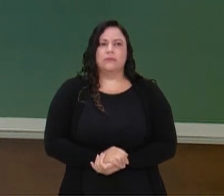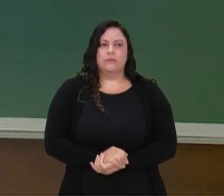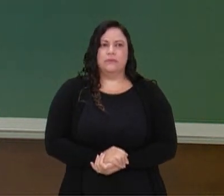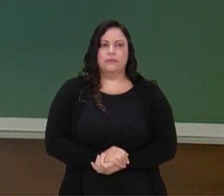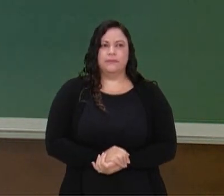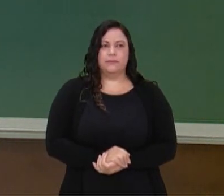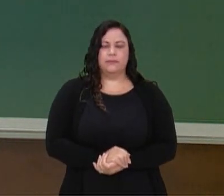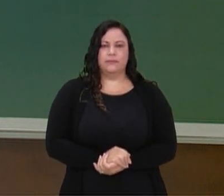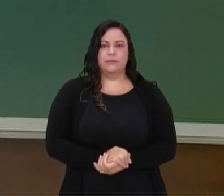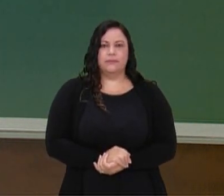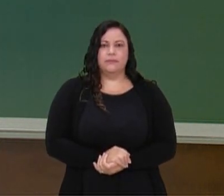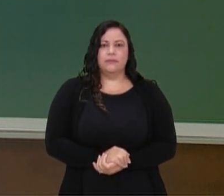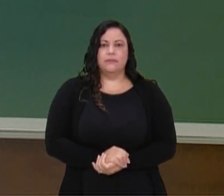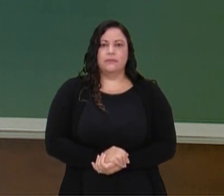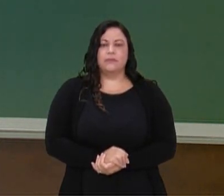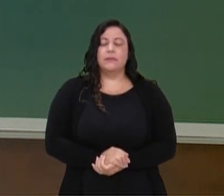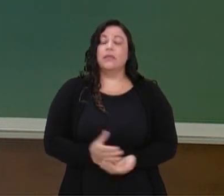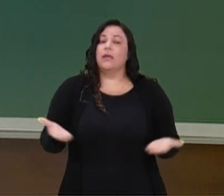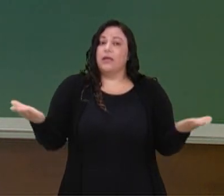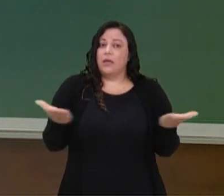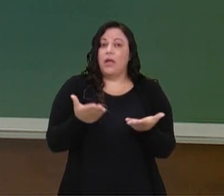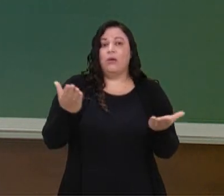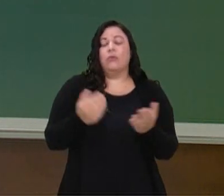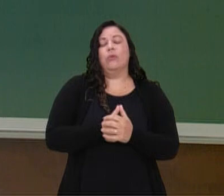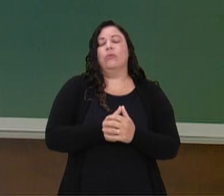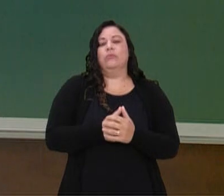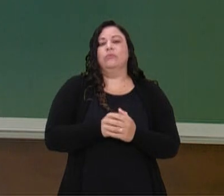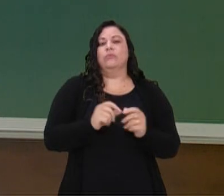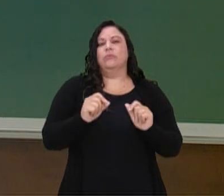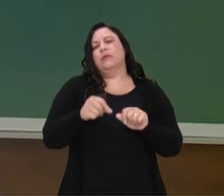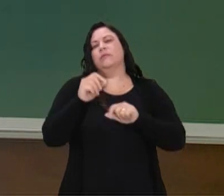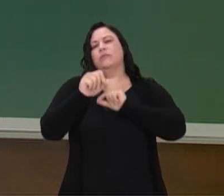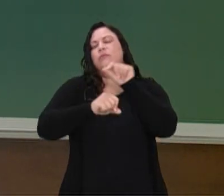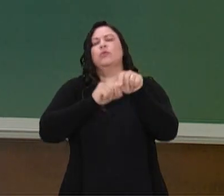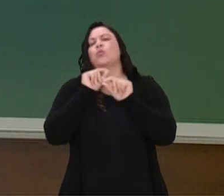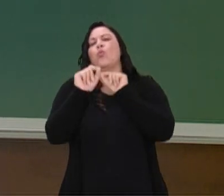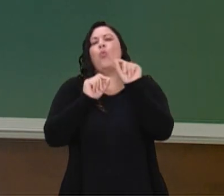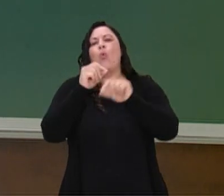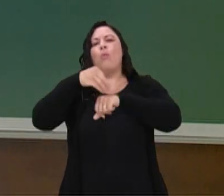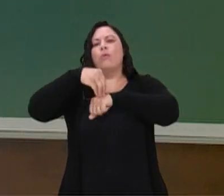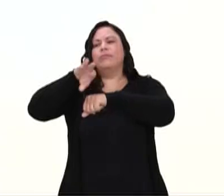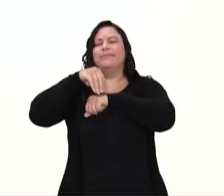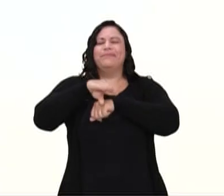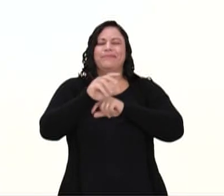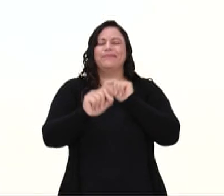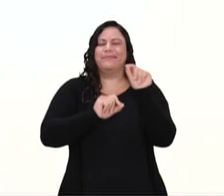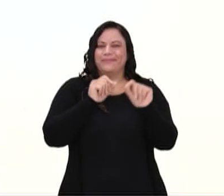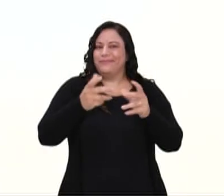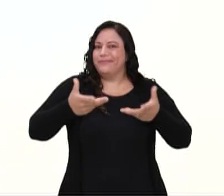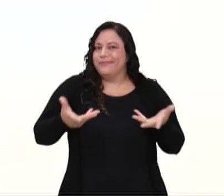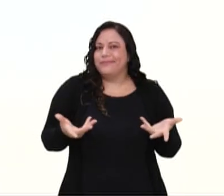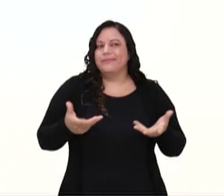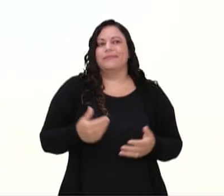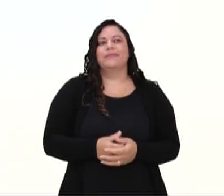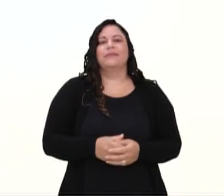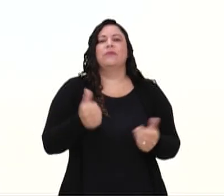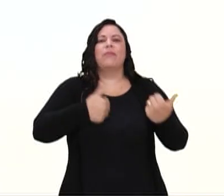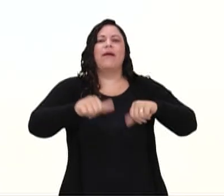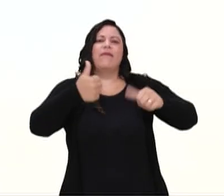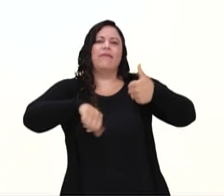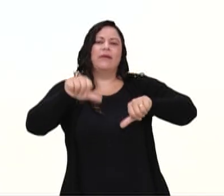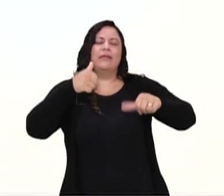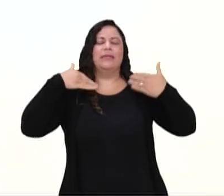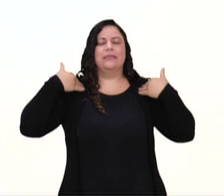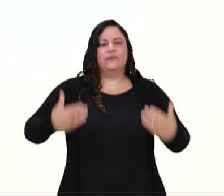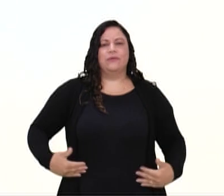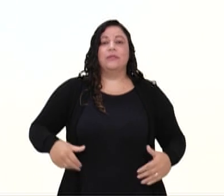E aqui, algumas indicações de que, como deve ser uma avaliação física. Primeiro, a gente falou sobre